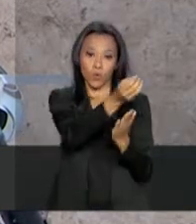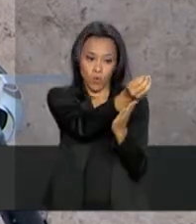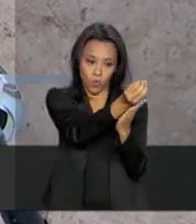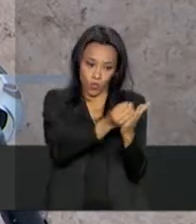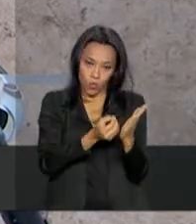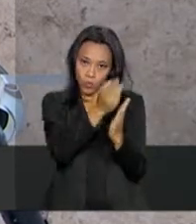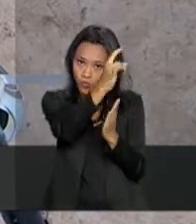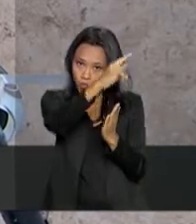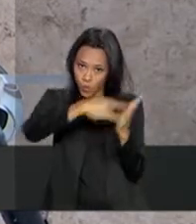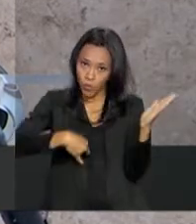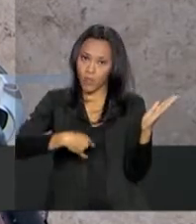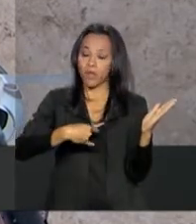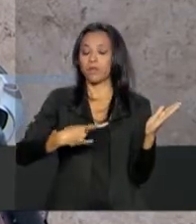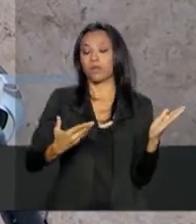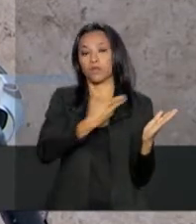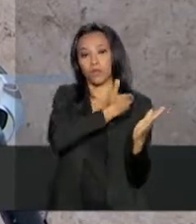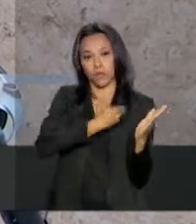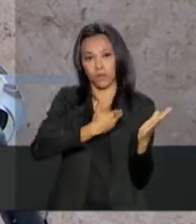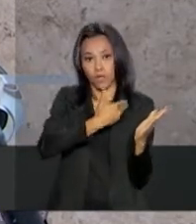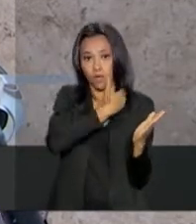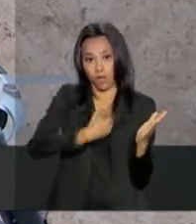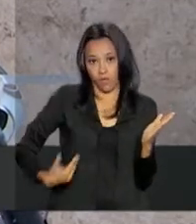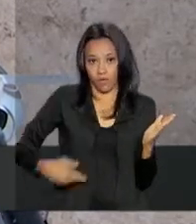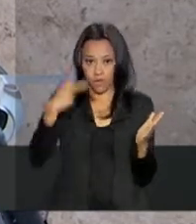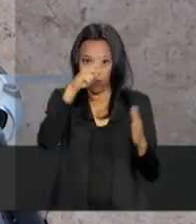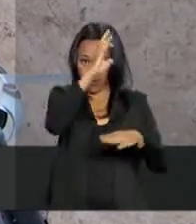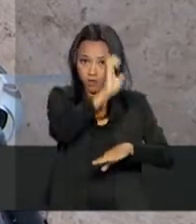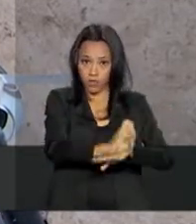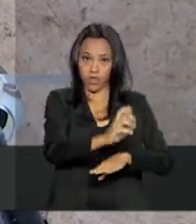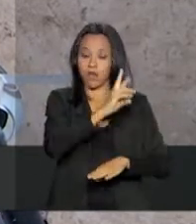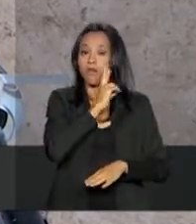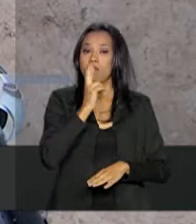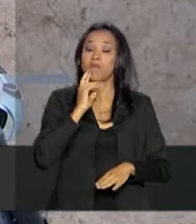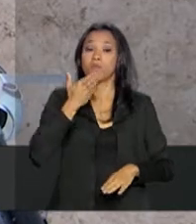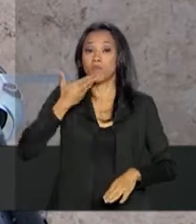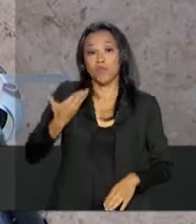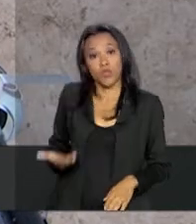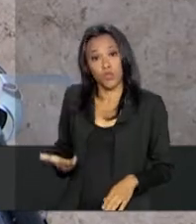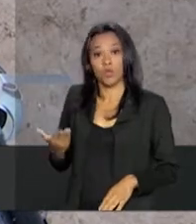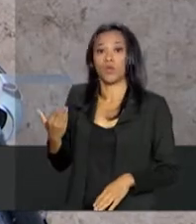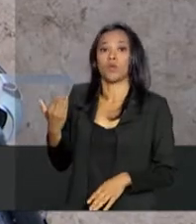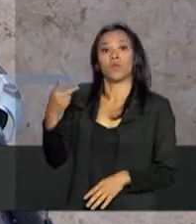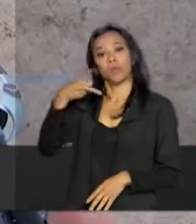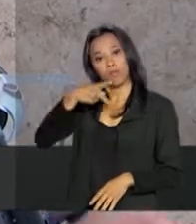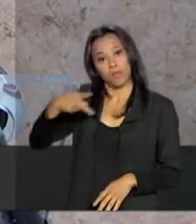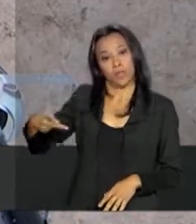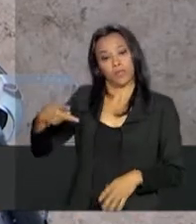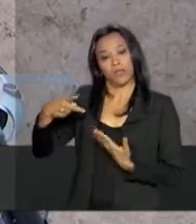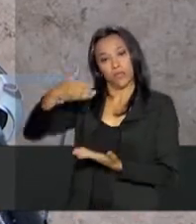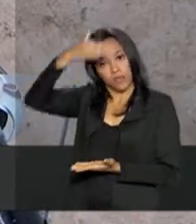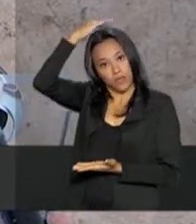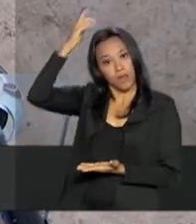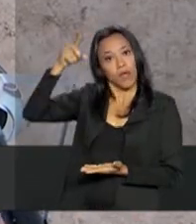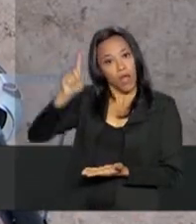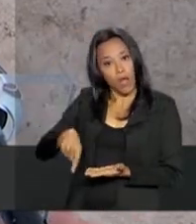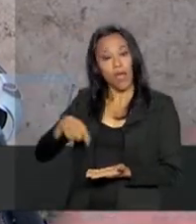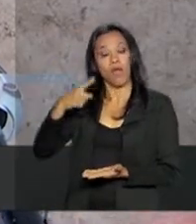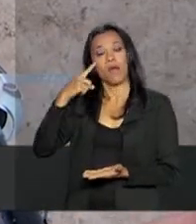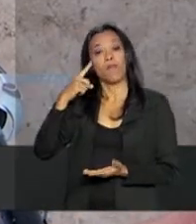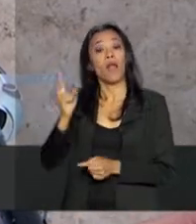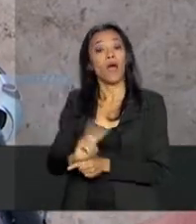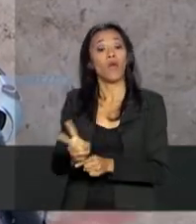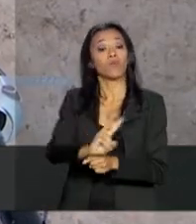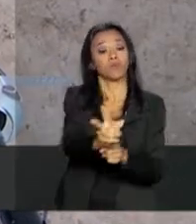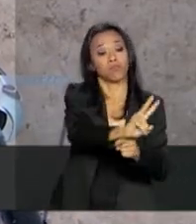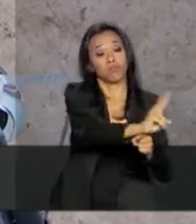mandou o presidente da República, pedia patrulhamento na área de fronteira, na faixa de fronteira. Esse ofício já estava sendo atendido, porque